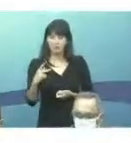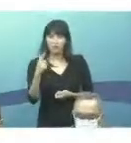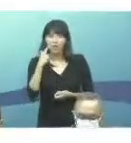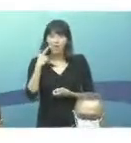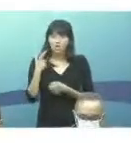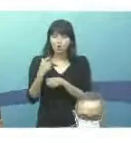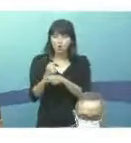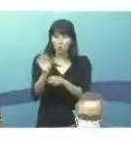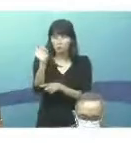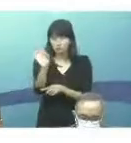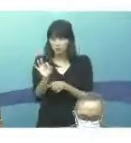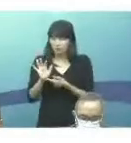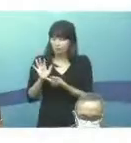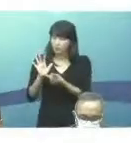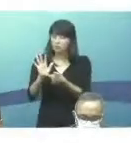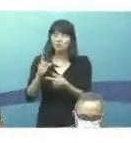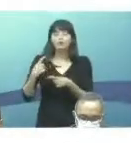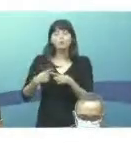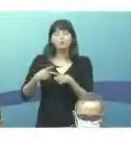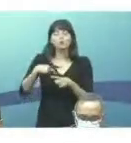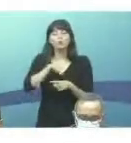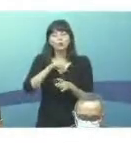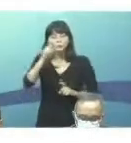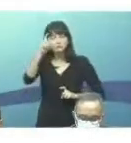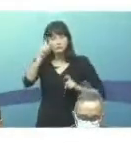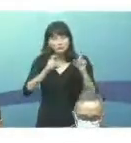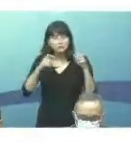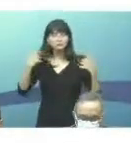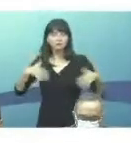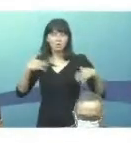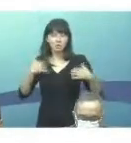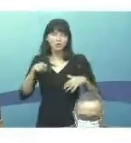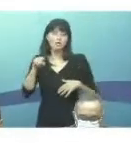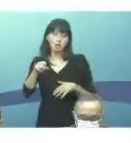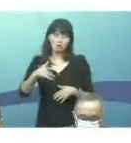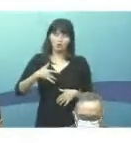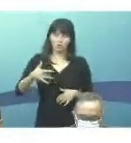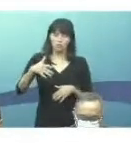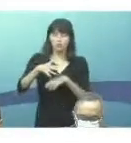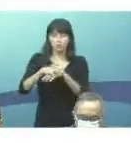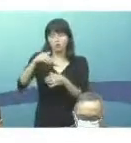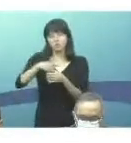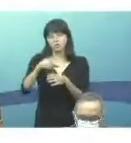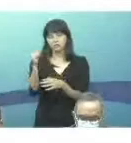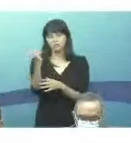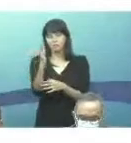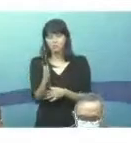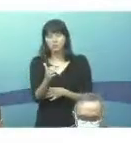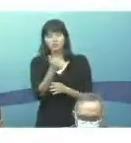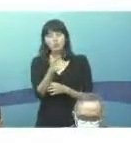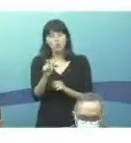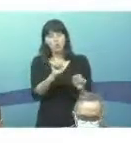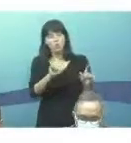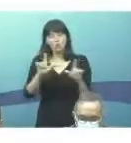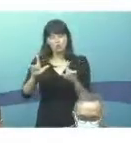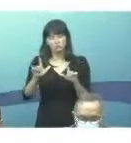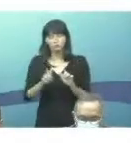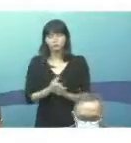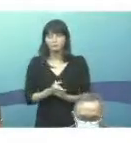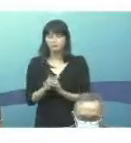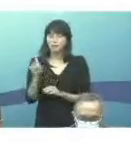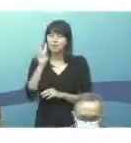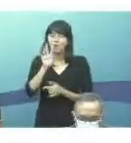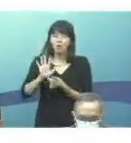essa grande preocupação com relação à TB no nosso país. Próximo slide. Esse slide, ele mostra uma série